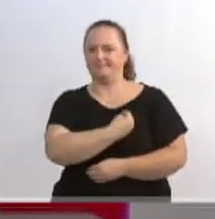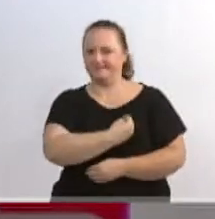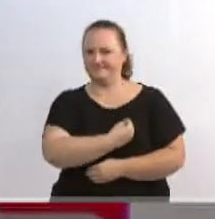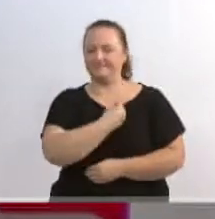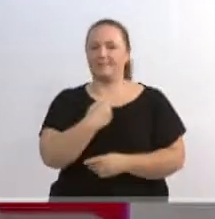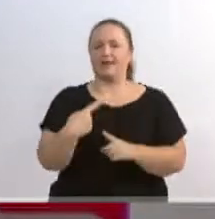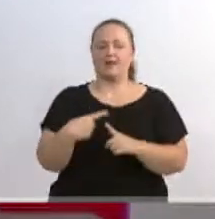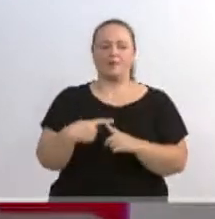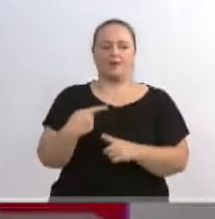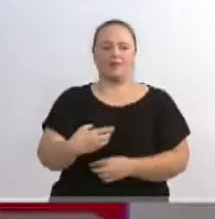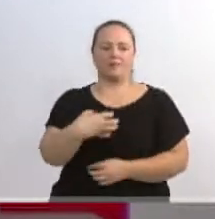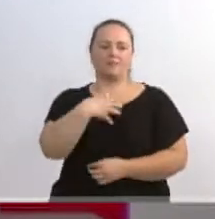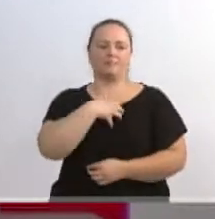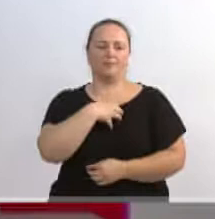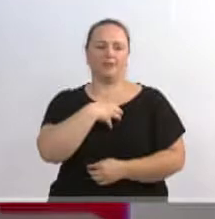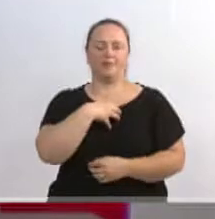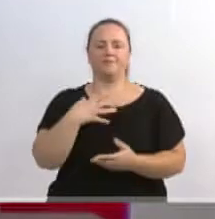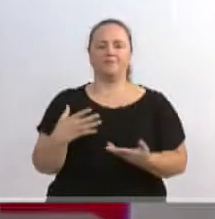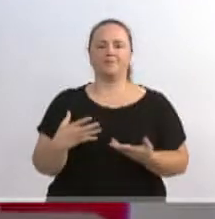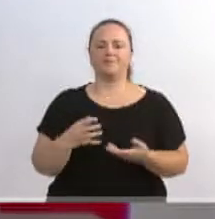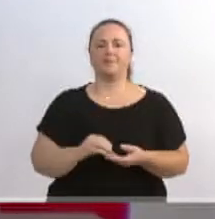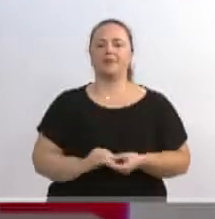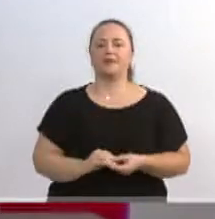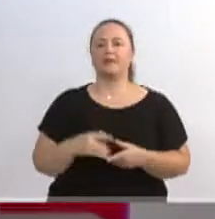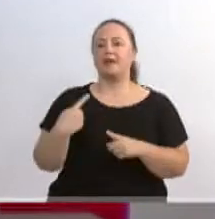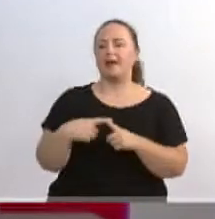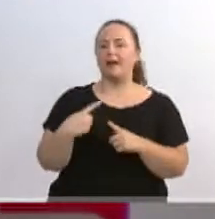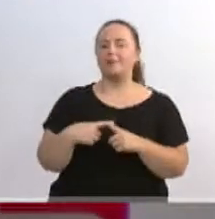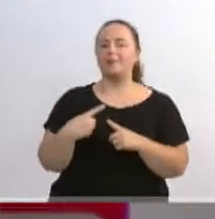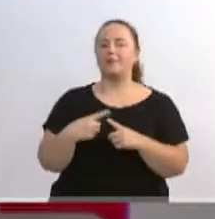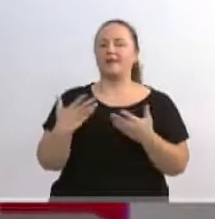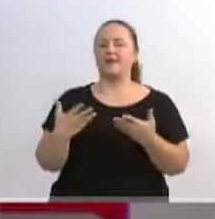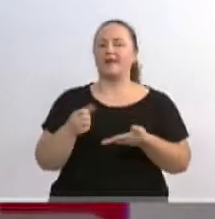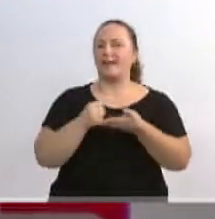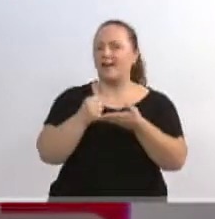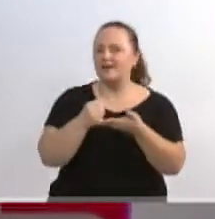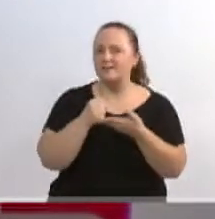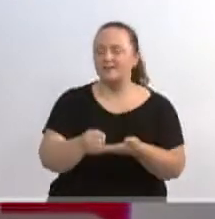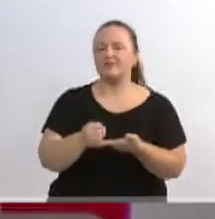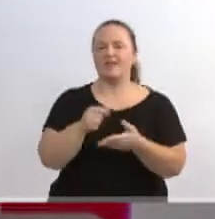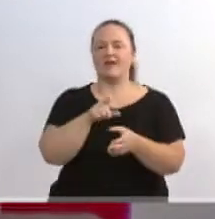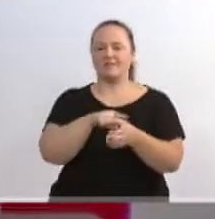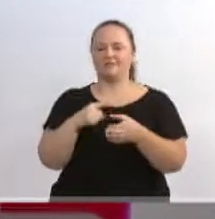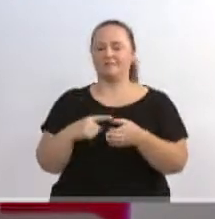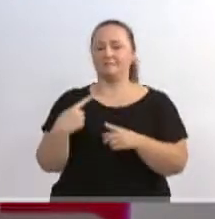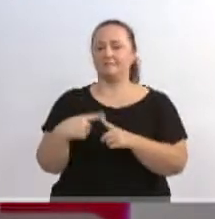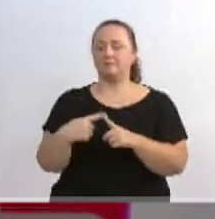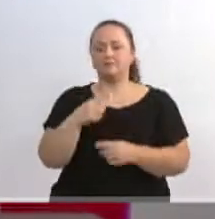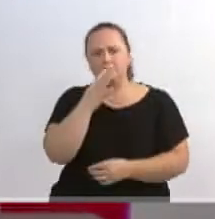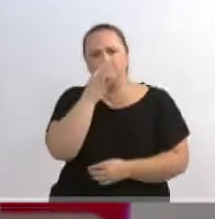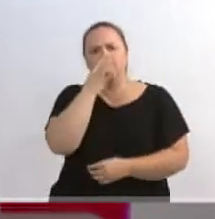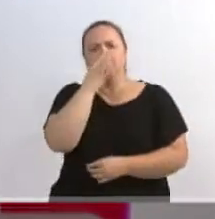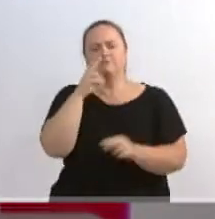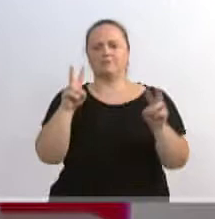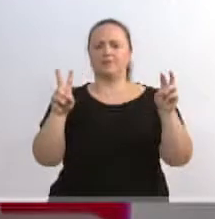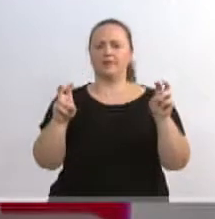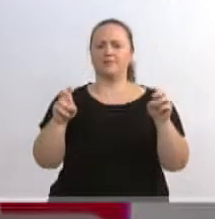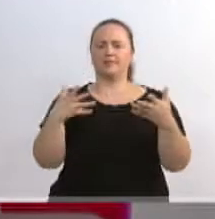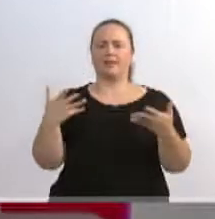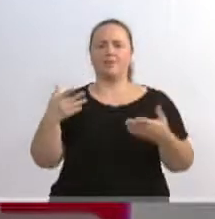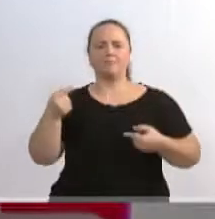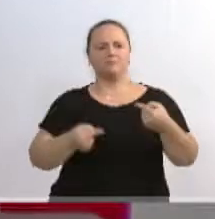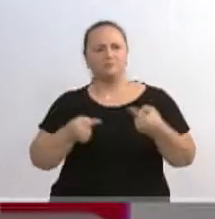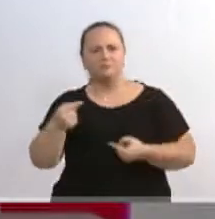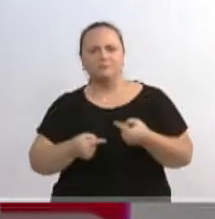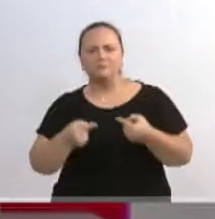discutindo aqui soluções e apontamentos para que possa ajudar a nossa cidade. Realmente fiquei impressionado como esse assunto está sendo debatido e